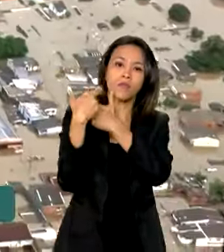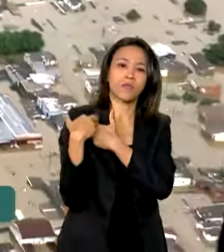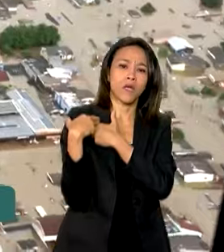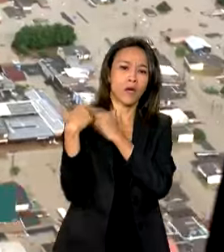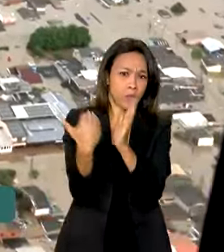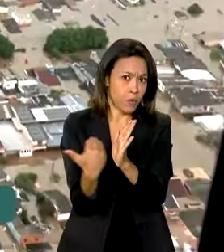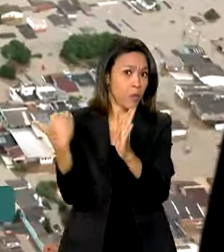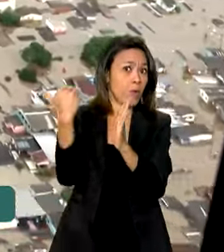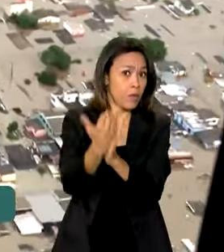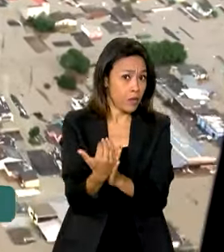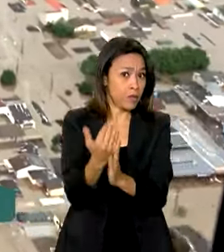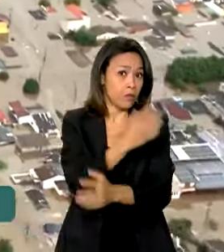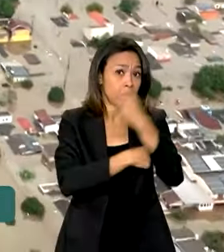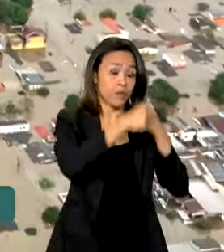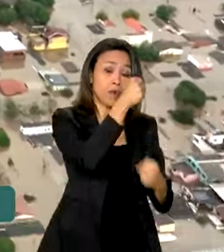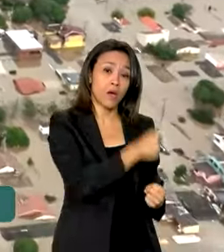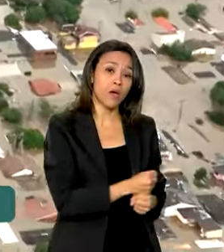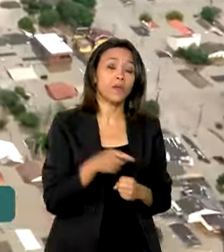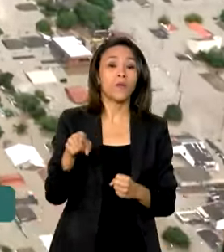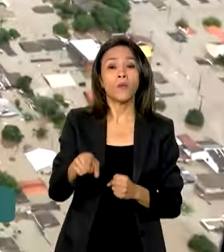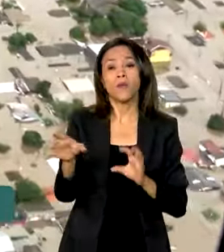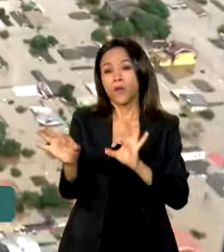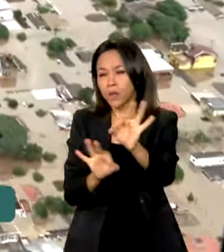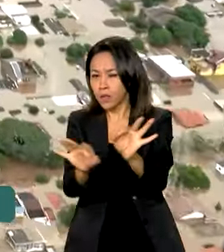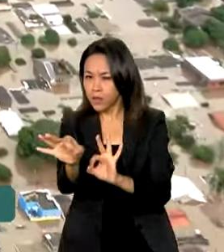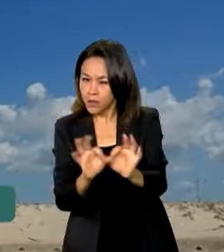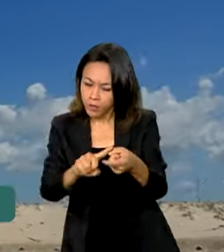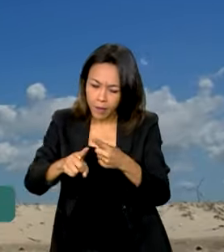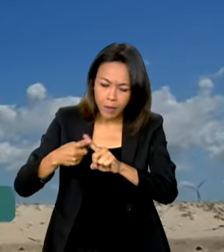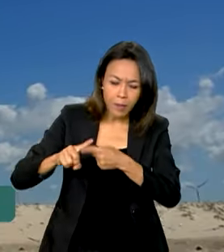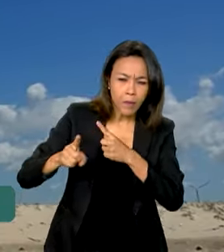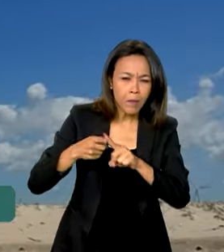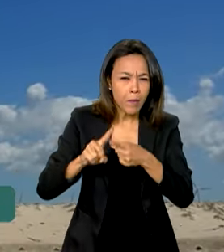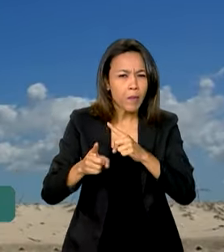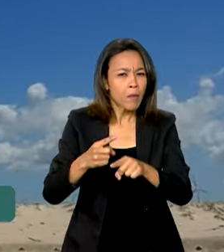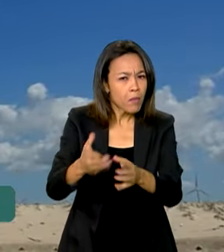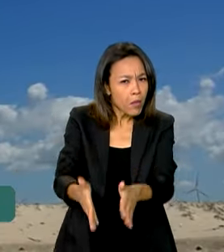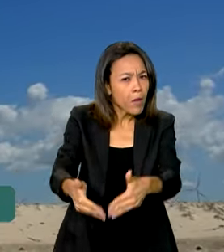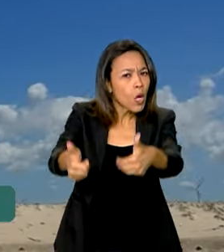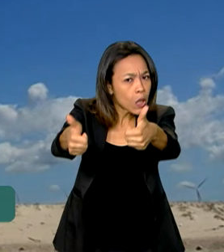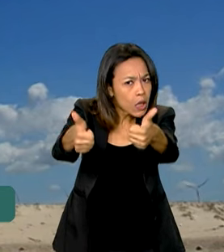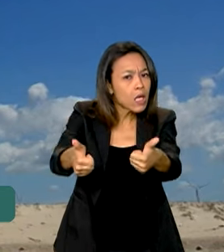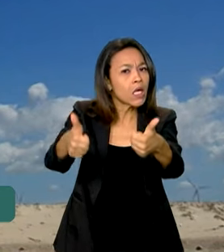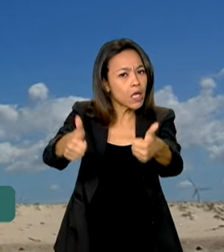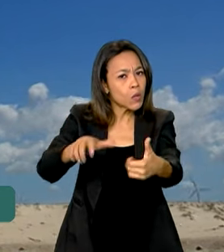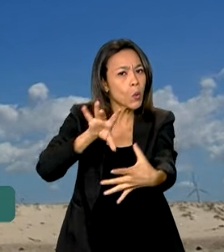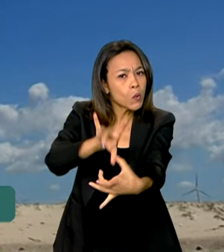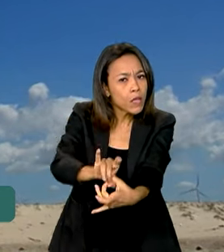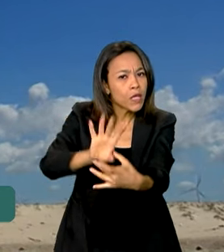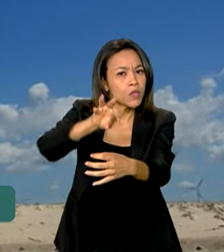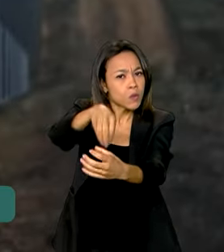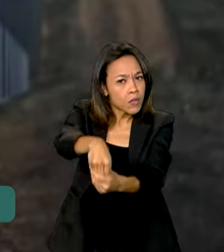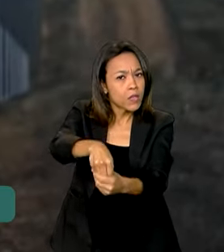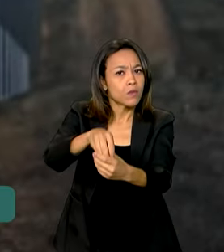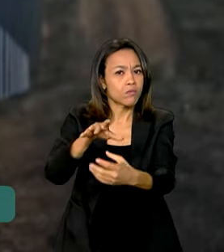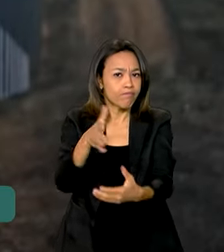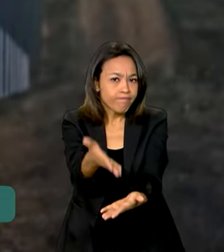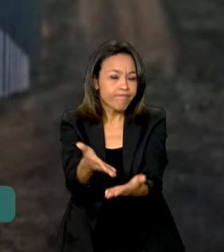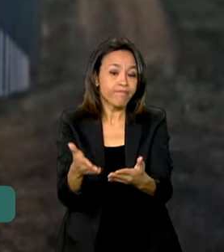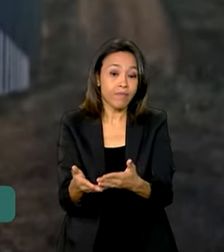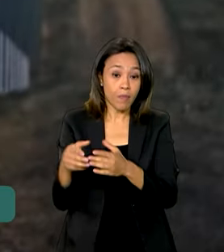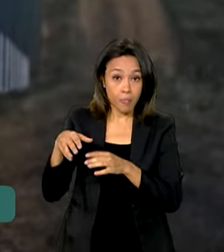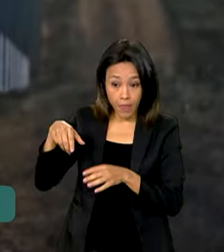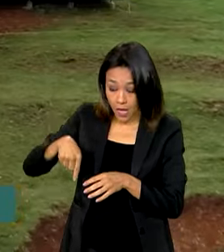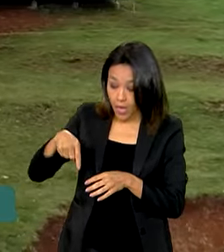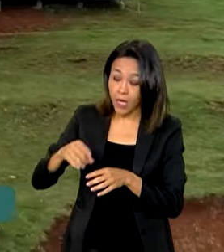maior no próximo ano. As previsões internas também indicam uma melhoria no cenário. Segundo o monitor do